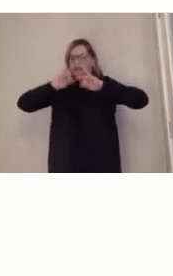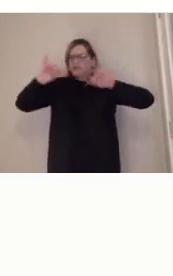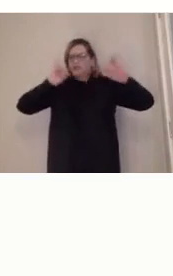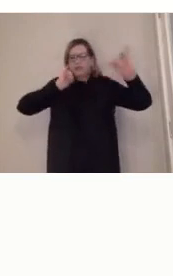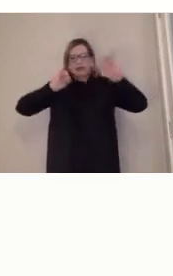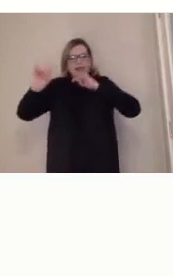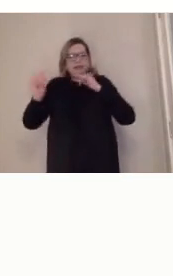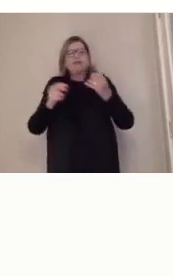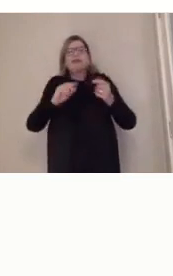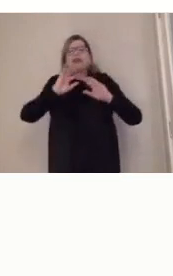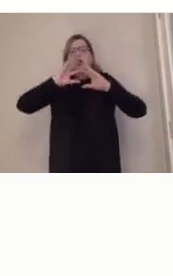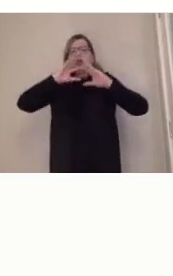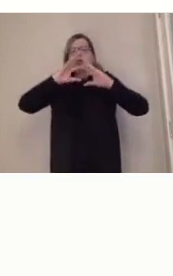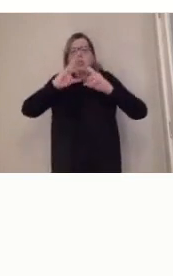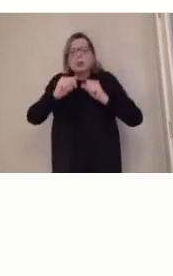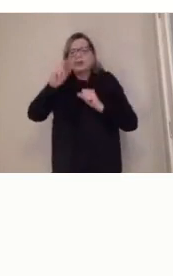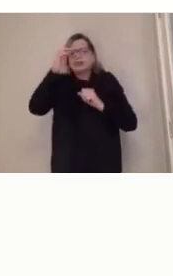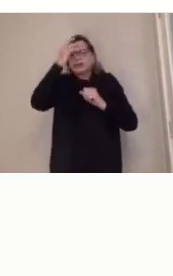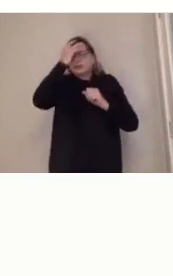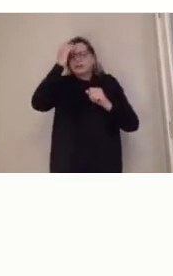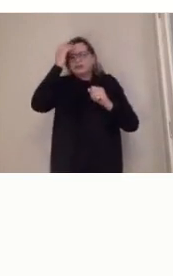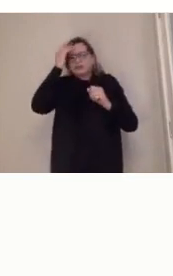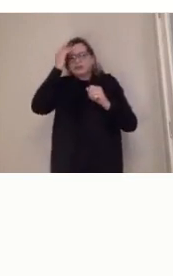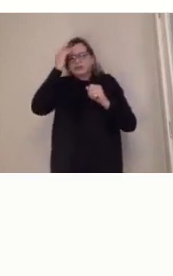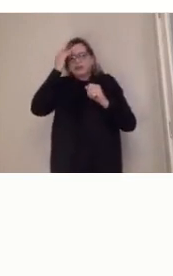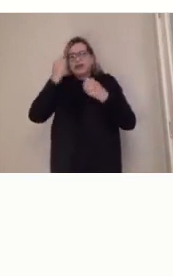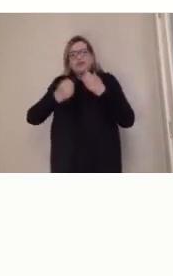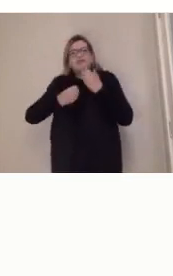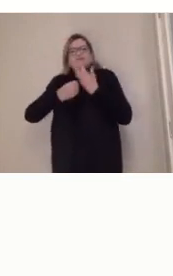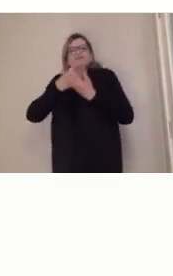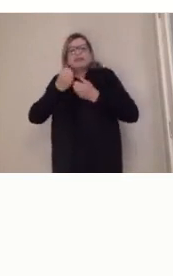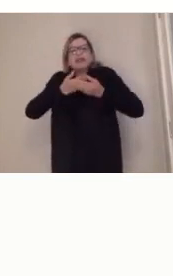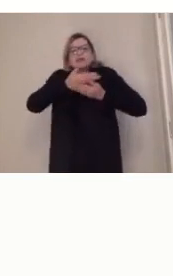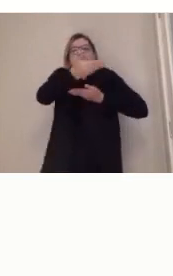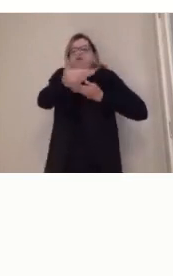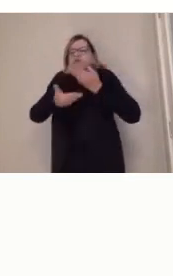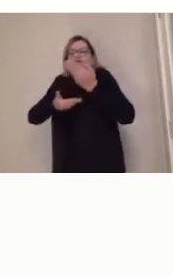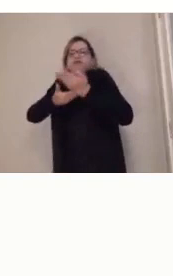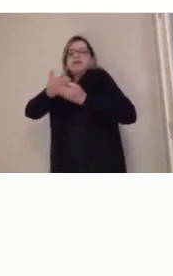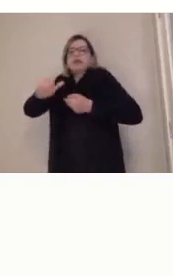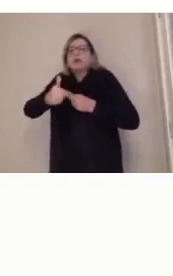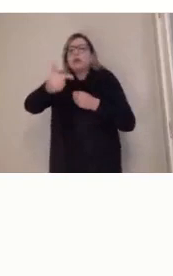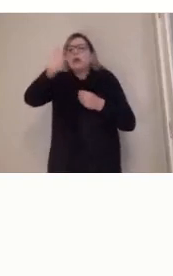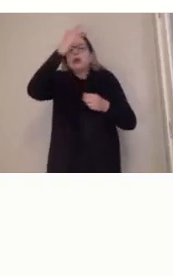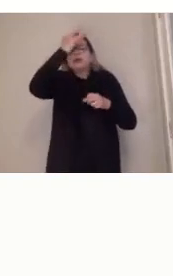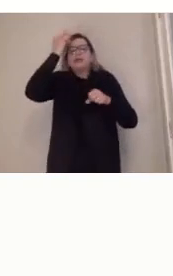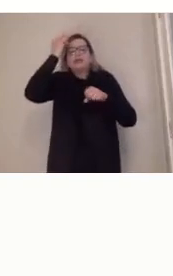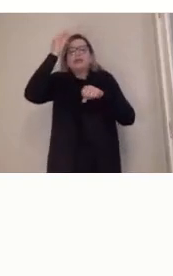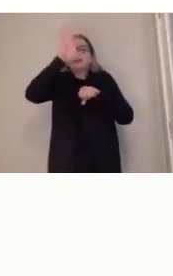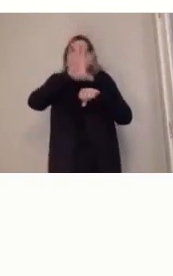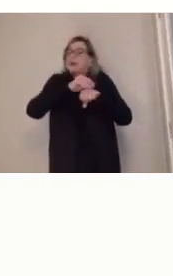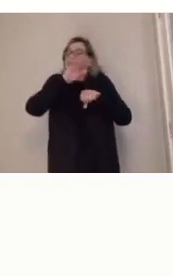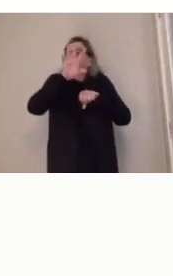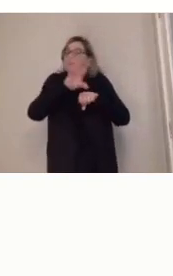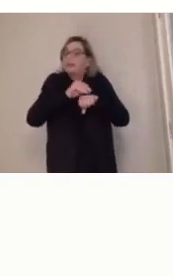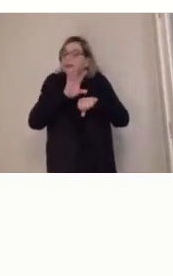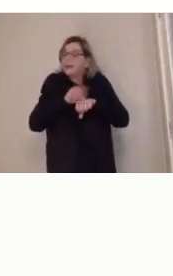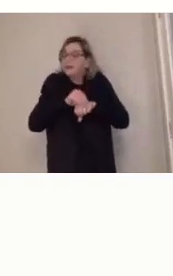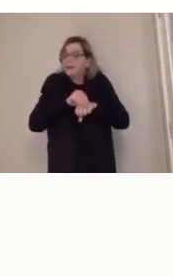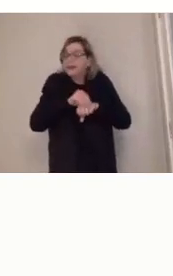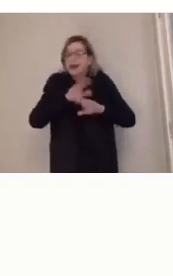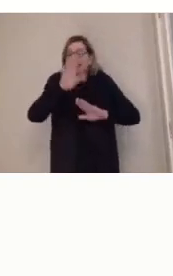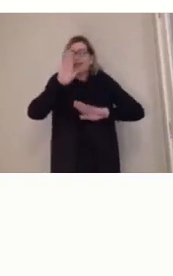conteúdos, que expressam e compartilham, então, muitas vezes a gente vê, e no Brasil as pessoas são tão criativas, né,